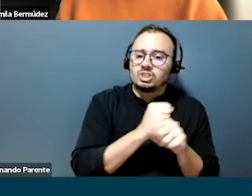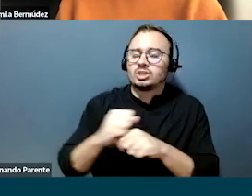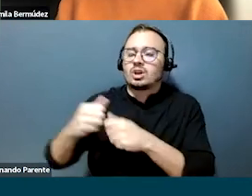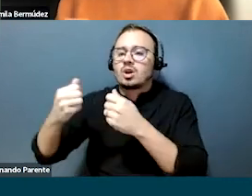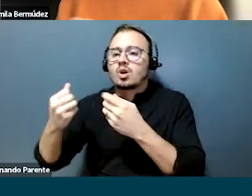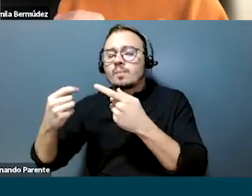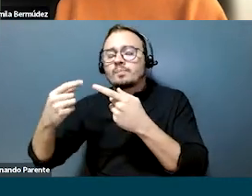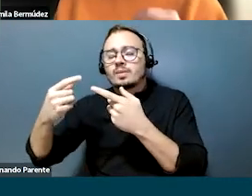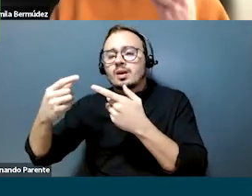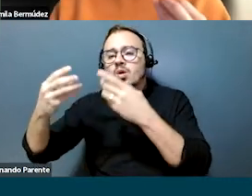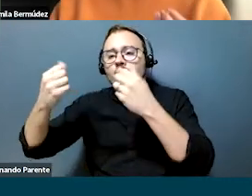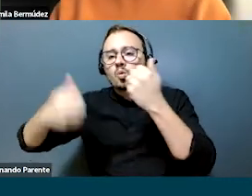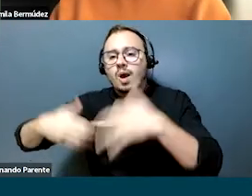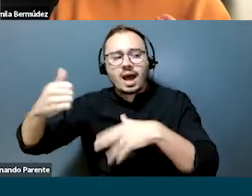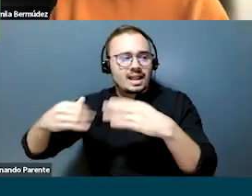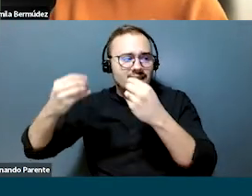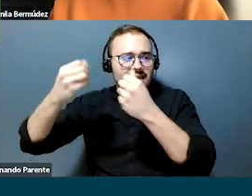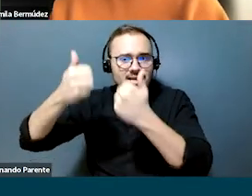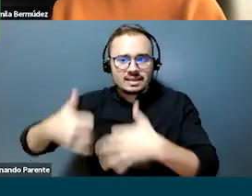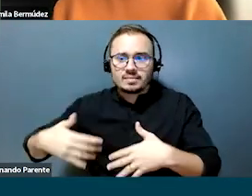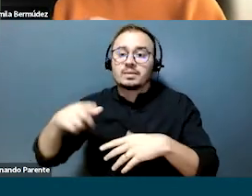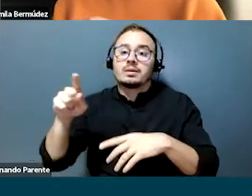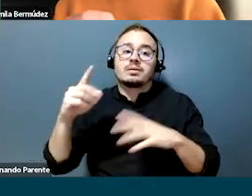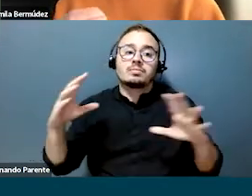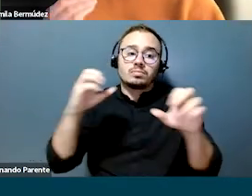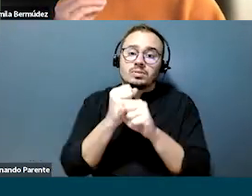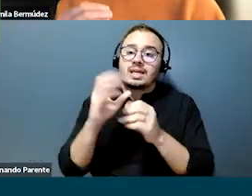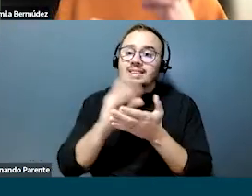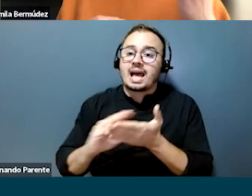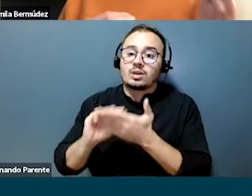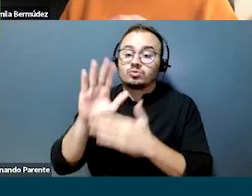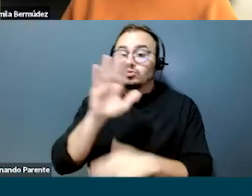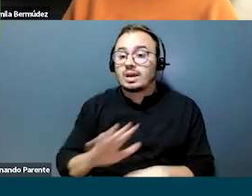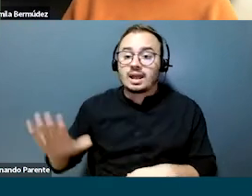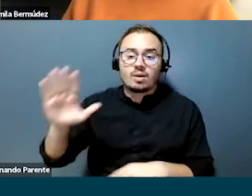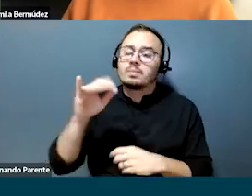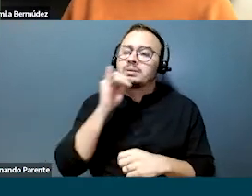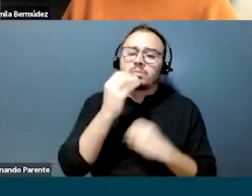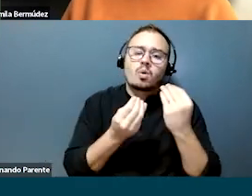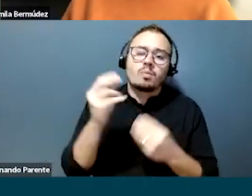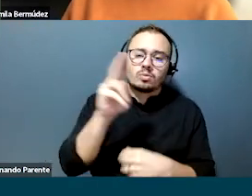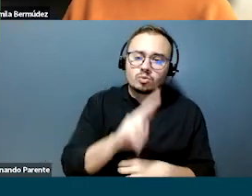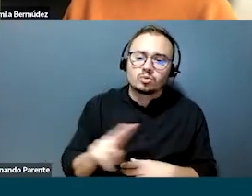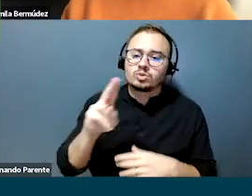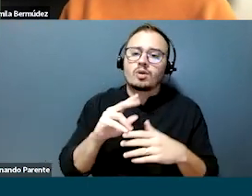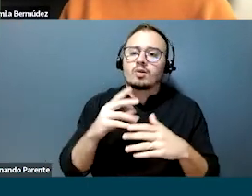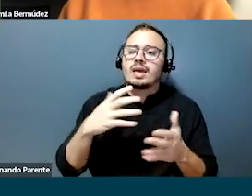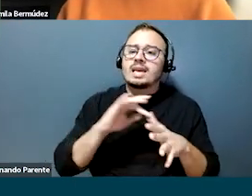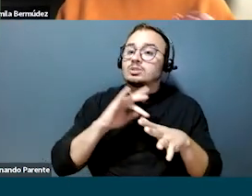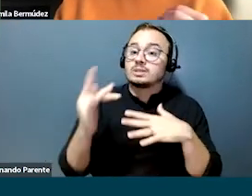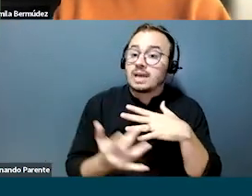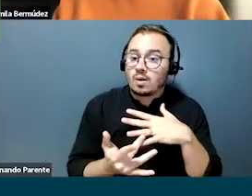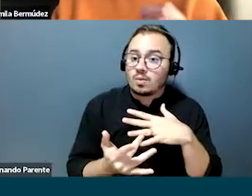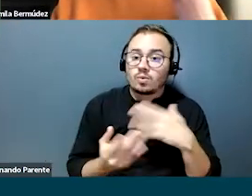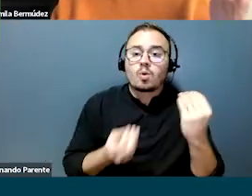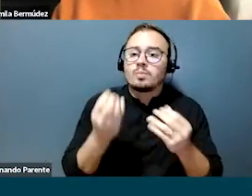projeto, e a gente olhou para cada um desses perfis coisas como como que é a sua forma de uso de redes sociais,